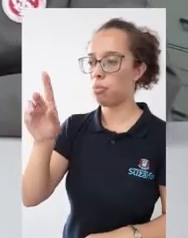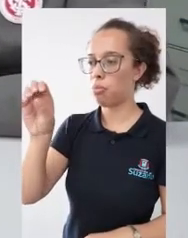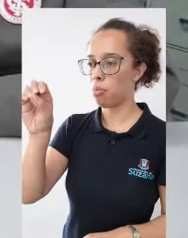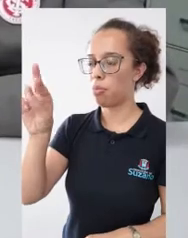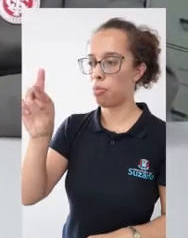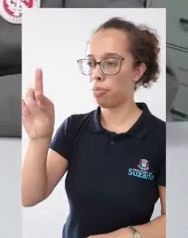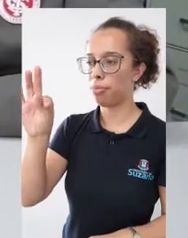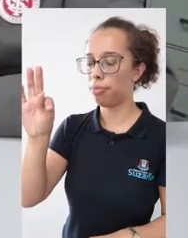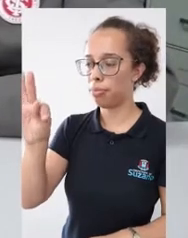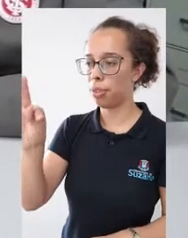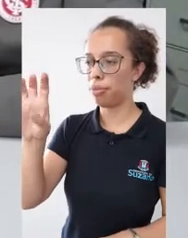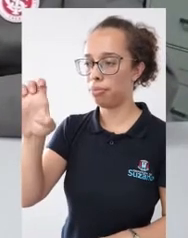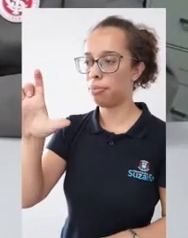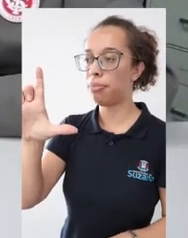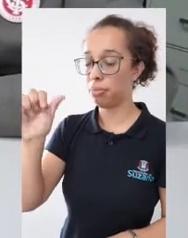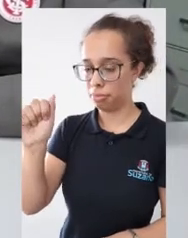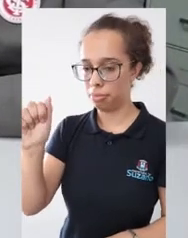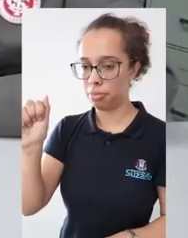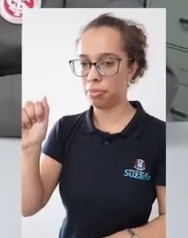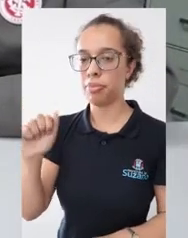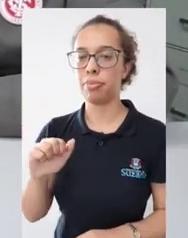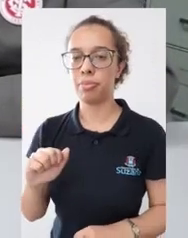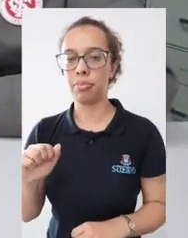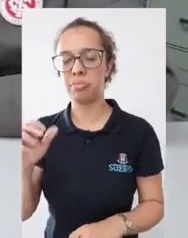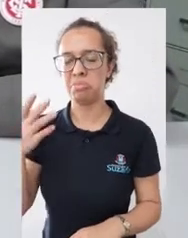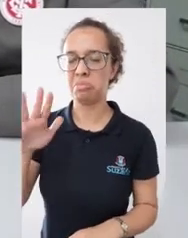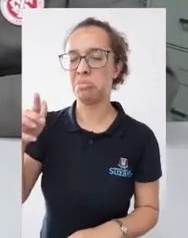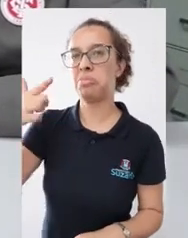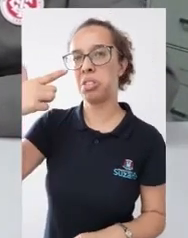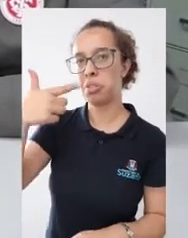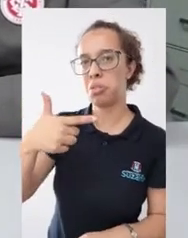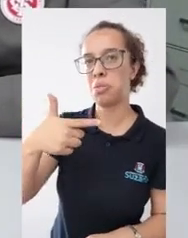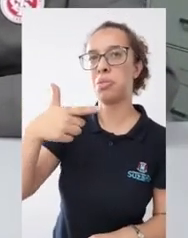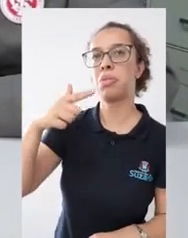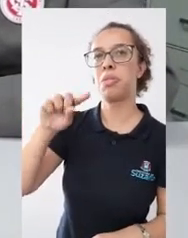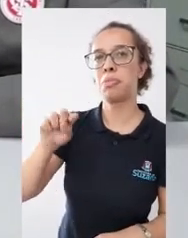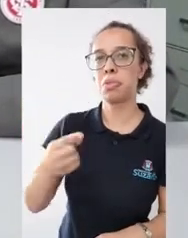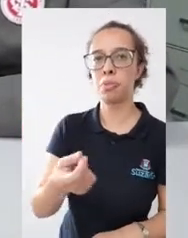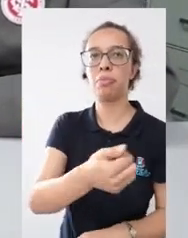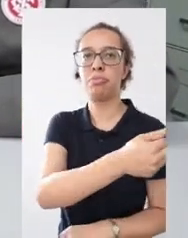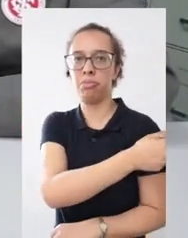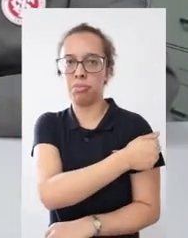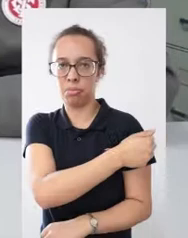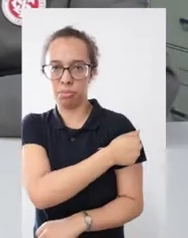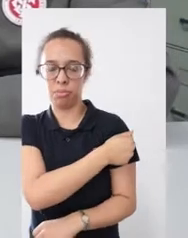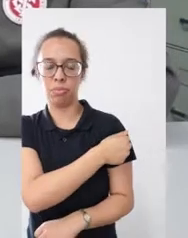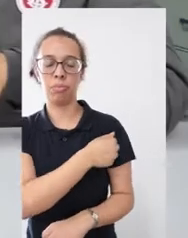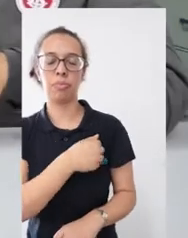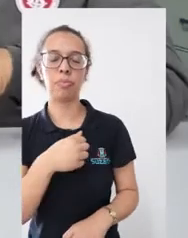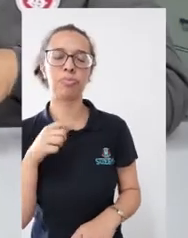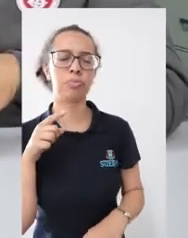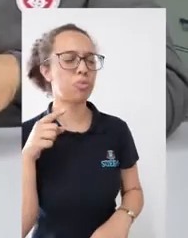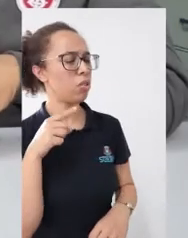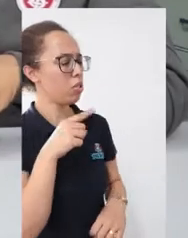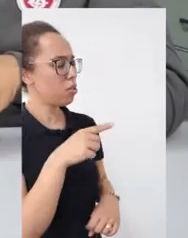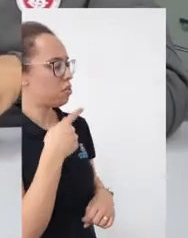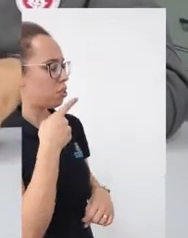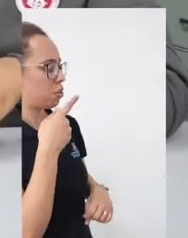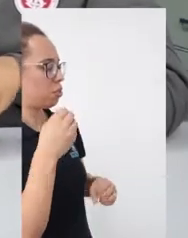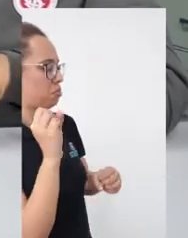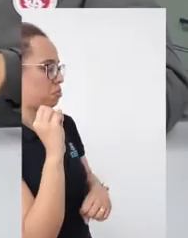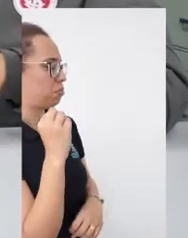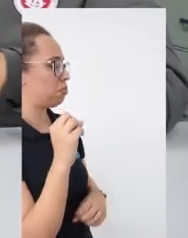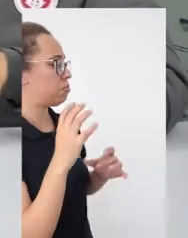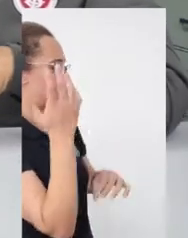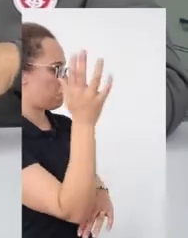a melhor idade. O senhor falou aí do Susanão, que está ganhando uma nova cara e também oferece várias atividades. Nós temos 13 modalidades